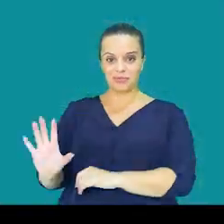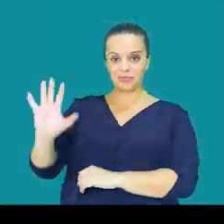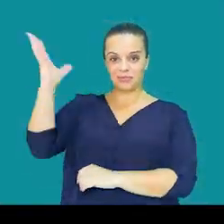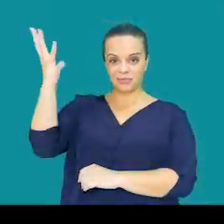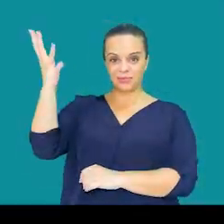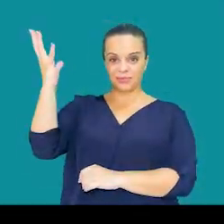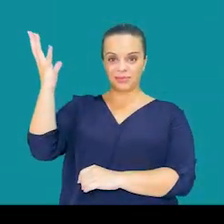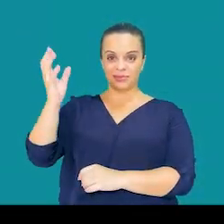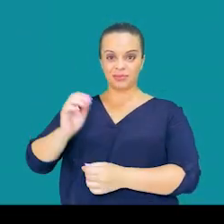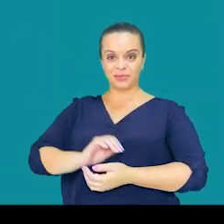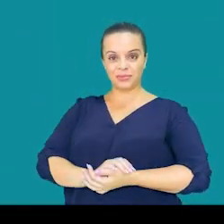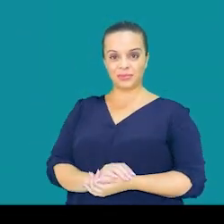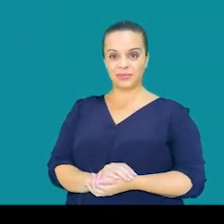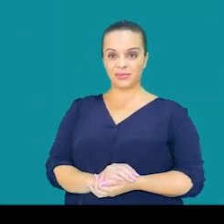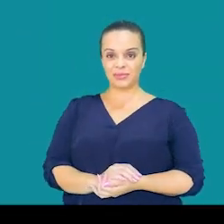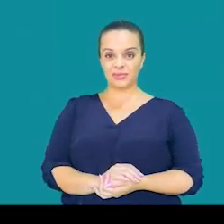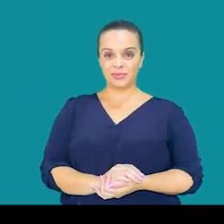você para a mudança acontecer.